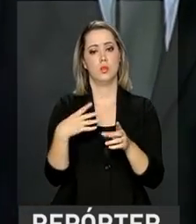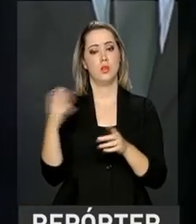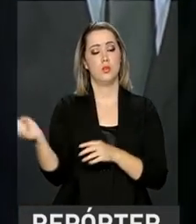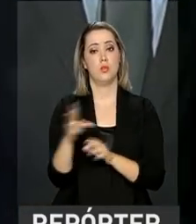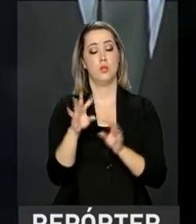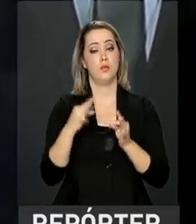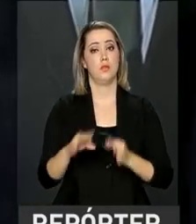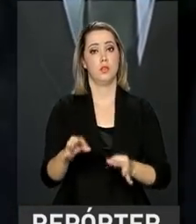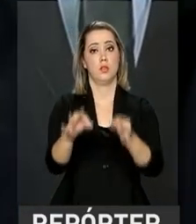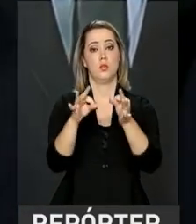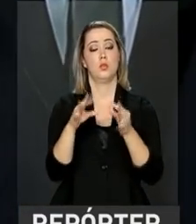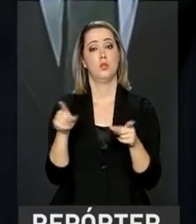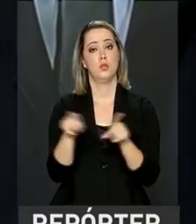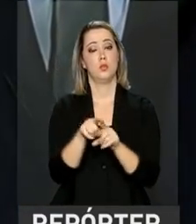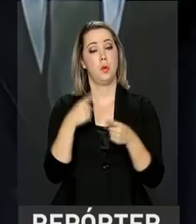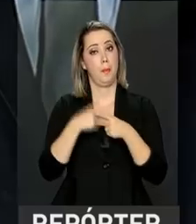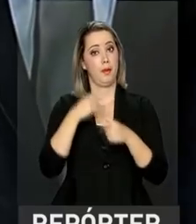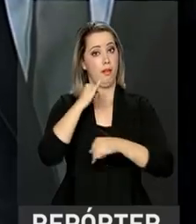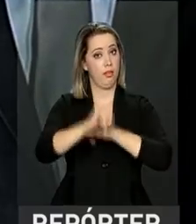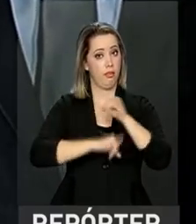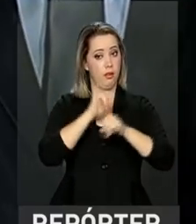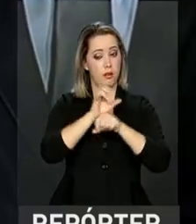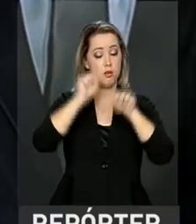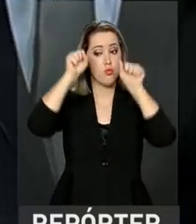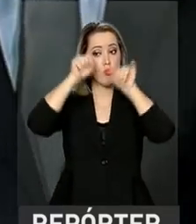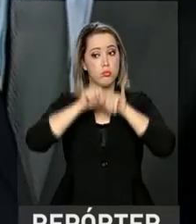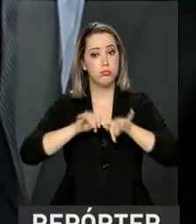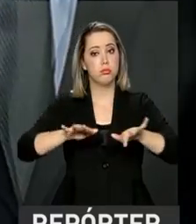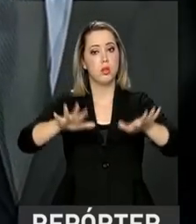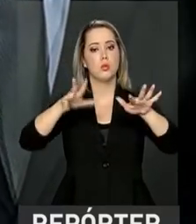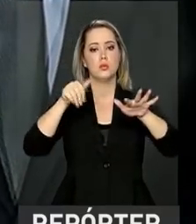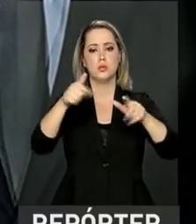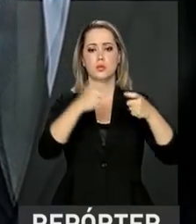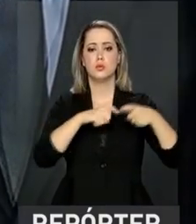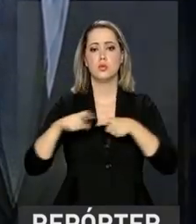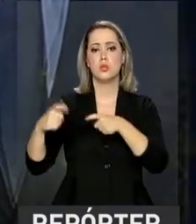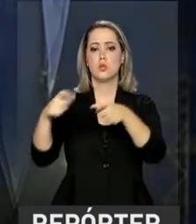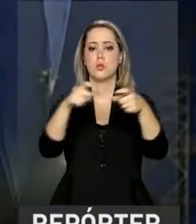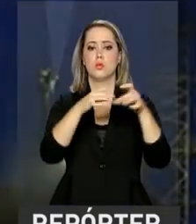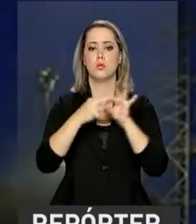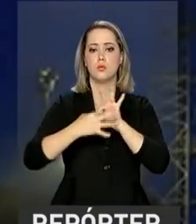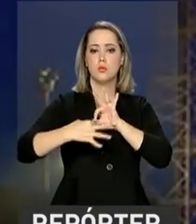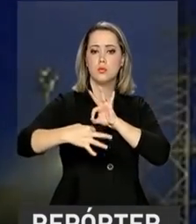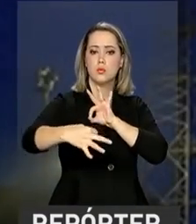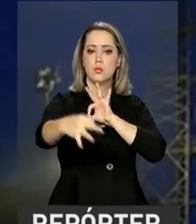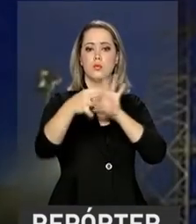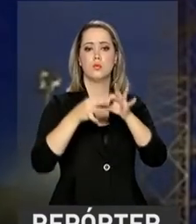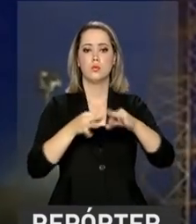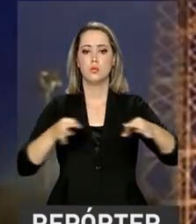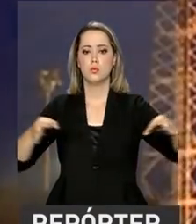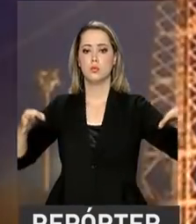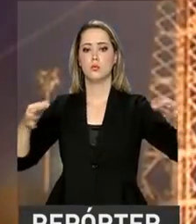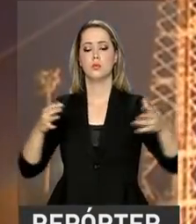no nosso país, já que a banda larga vai atingir todos os recantos do nosso país.